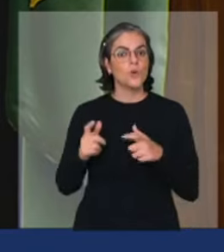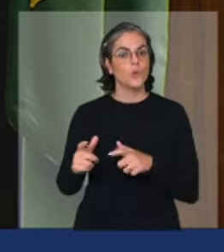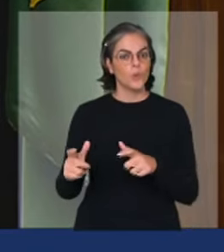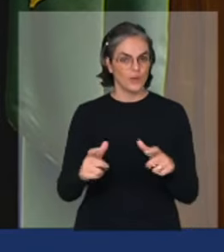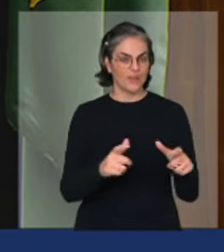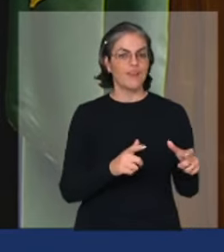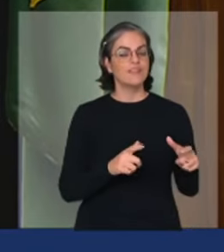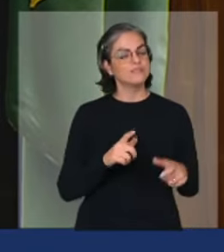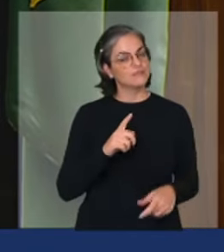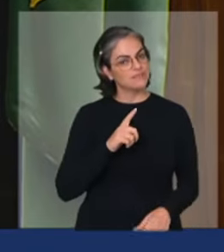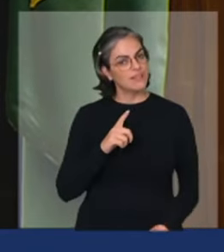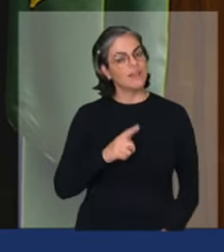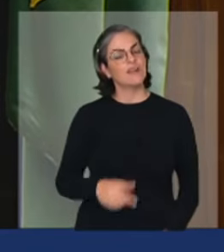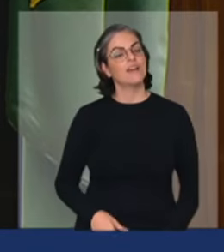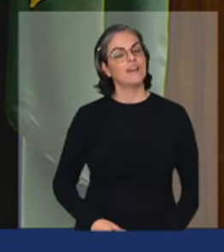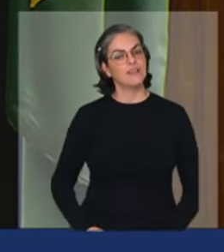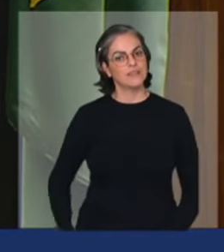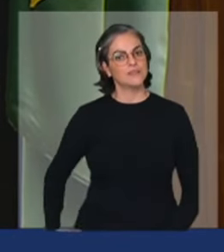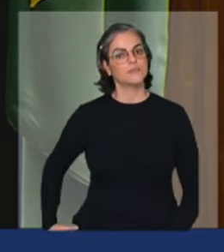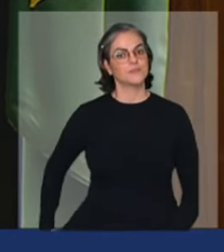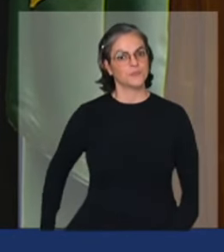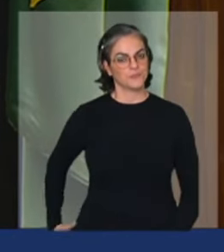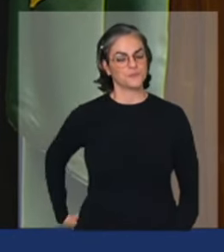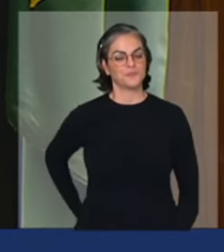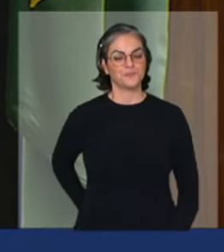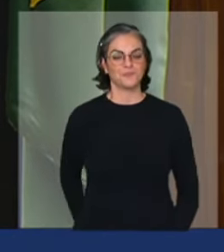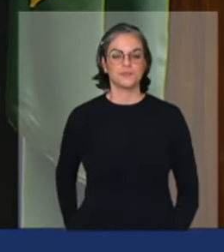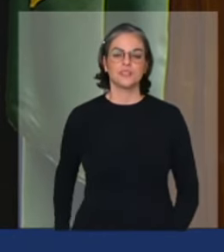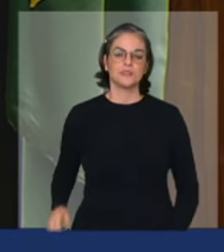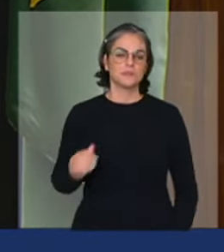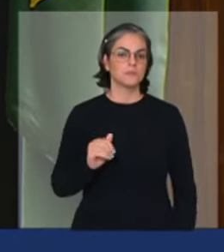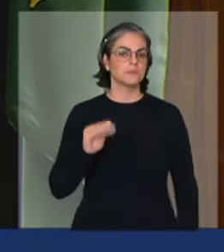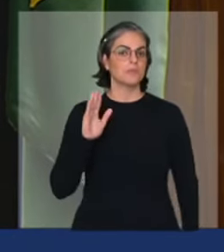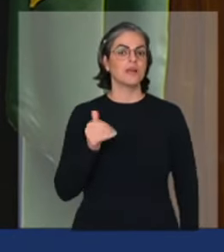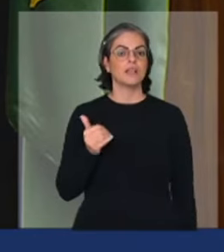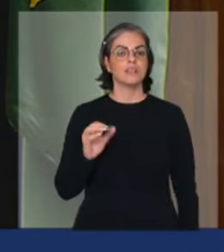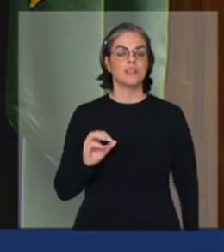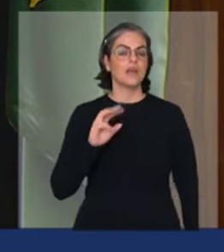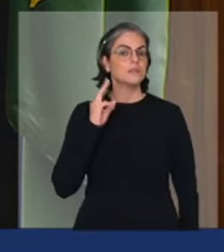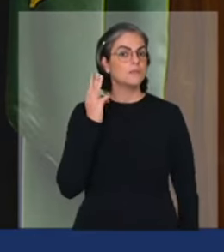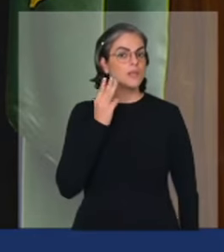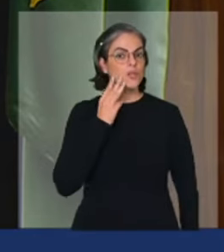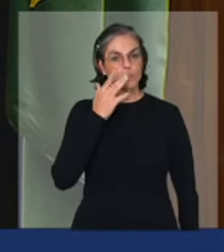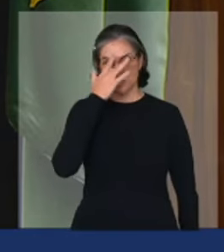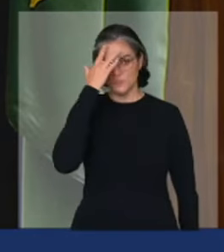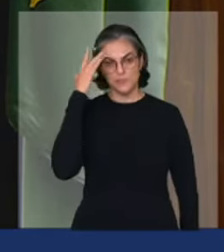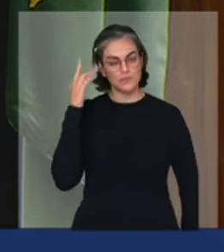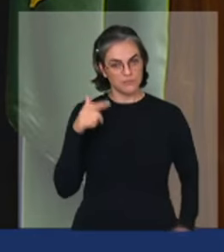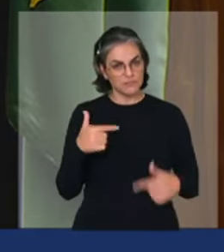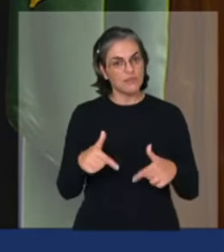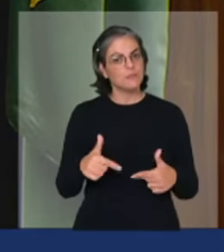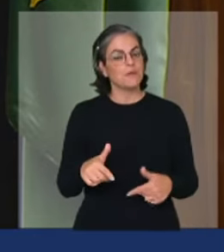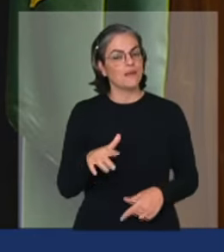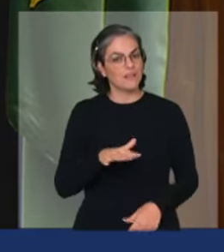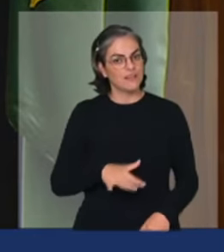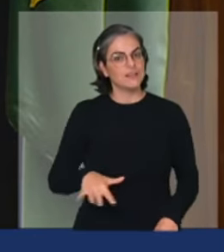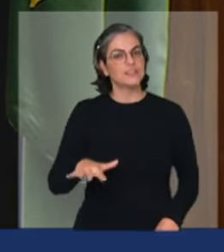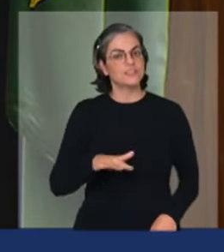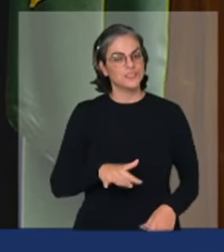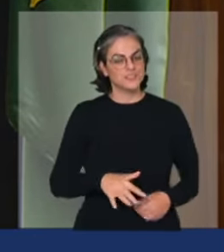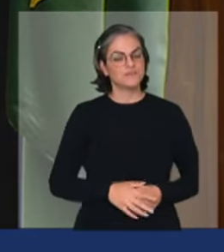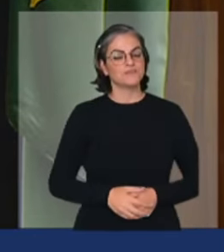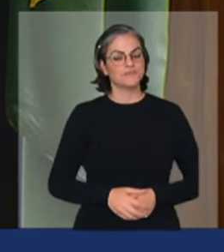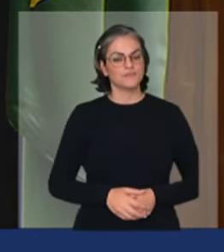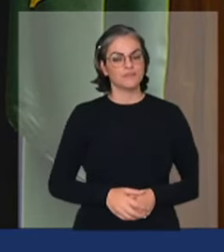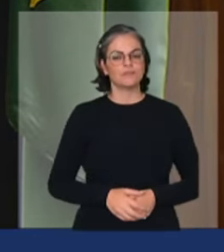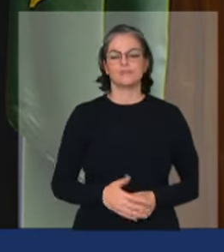mais de 10 milhões de pessoas nessa atividade da agricultura familiar e